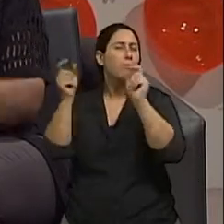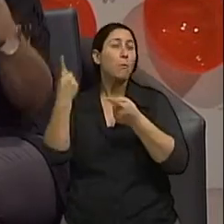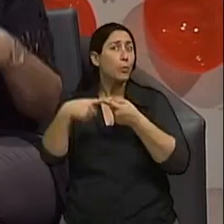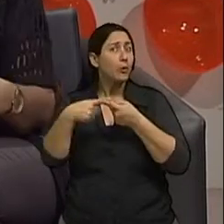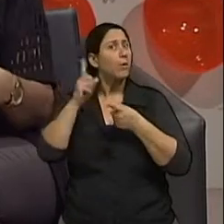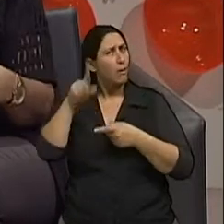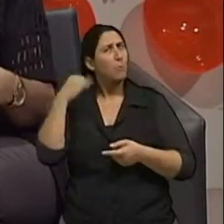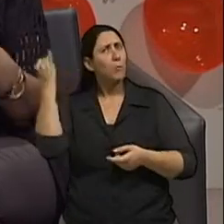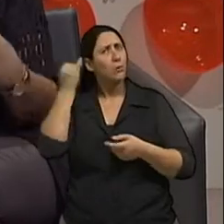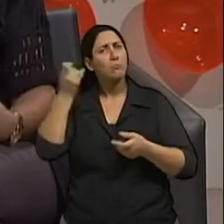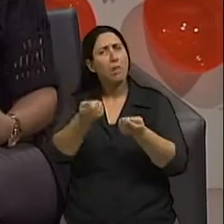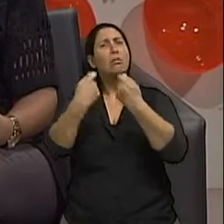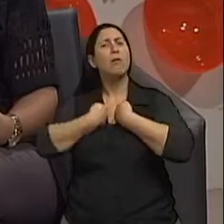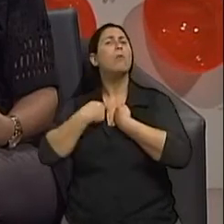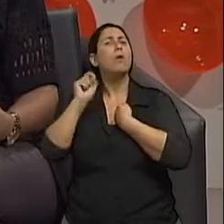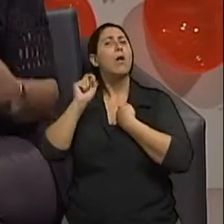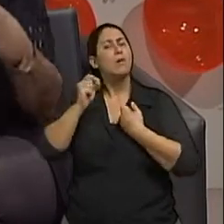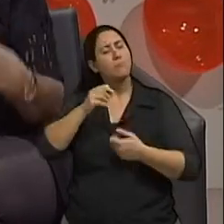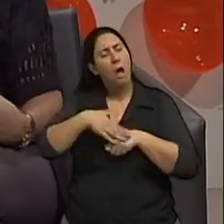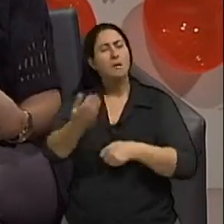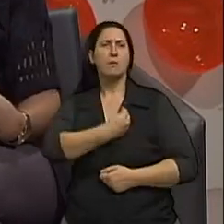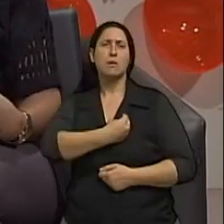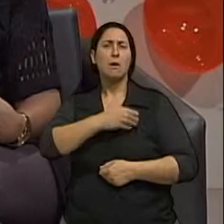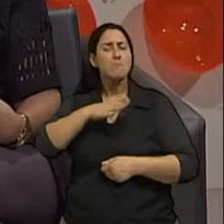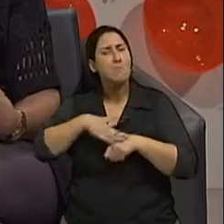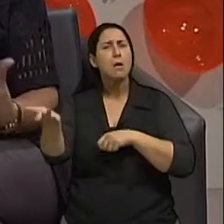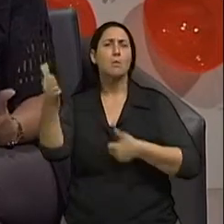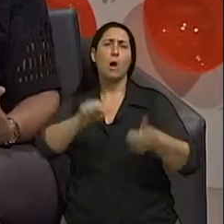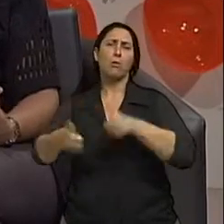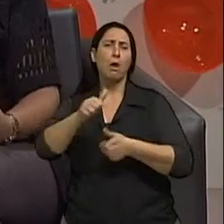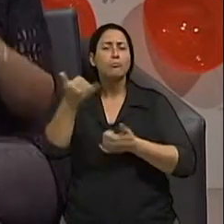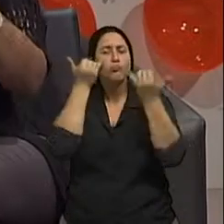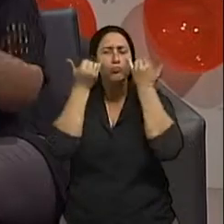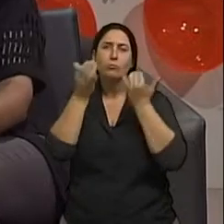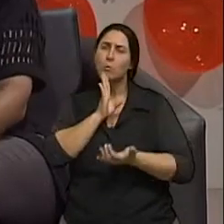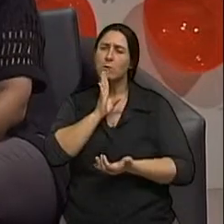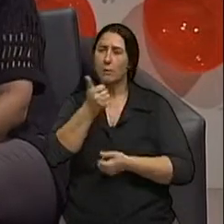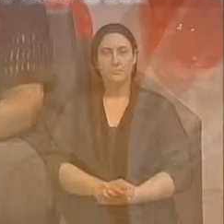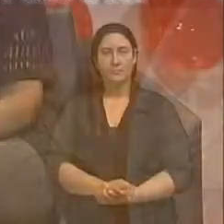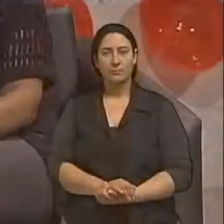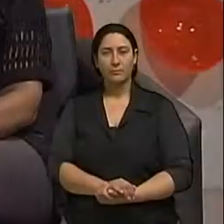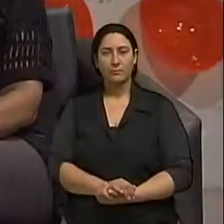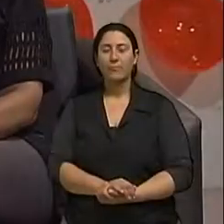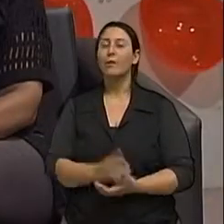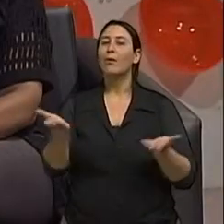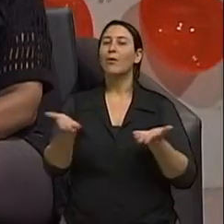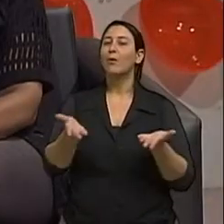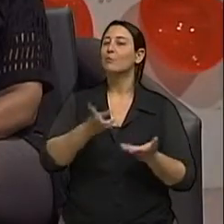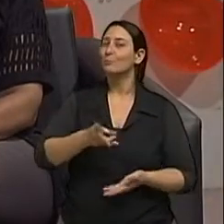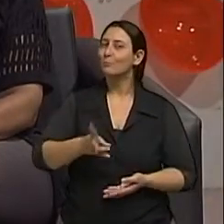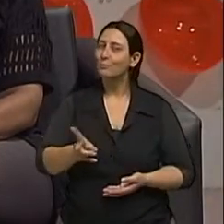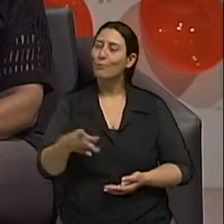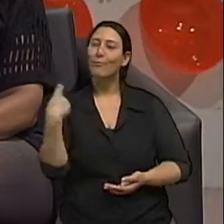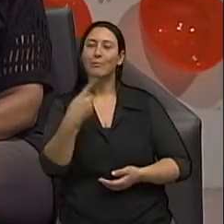nos transmitem mais vida com mais qualidade através do conhecimento. Já voltamos. Nós continuamos